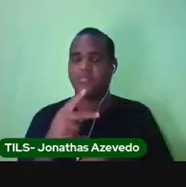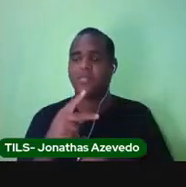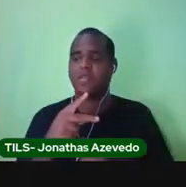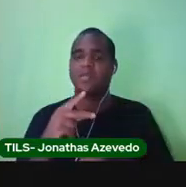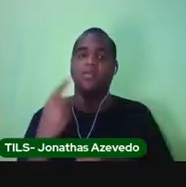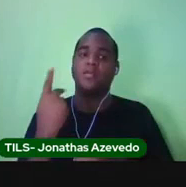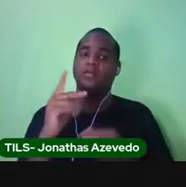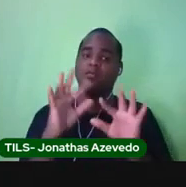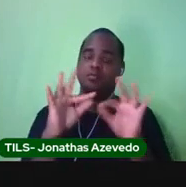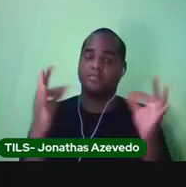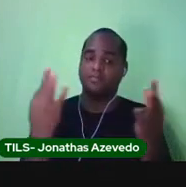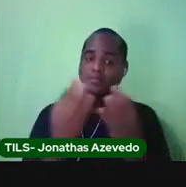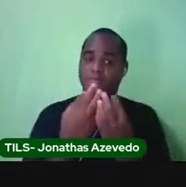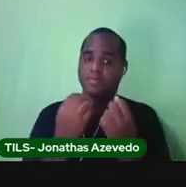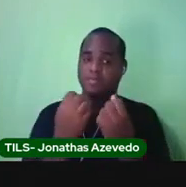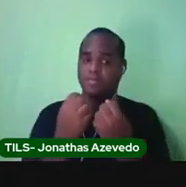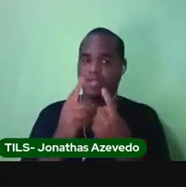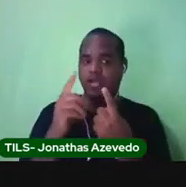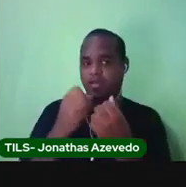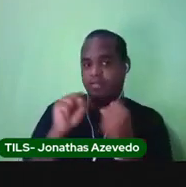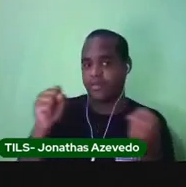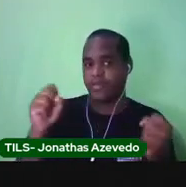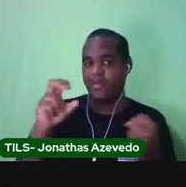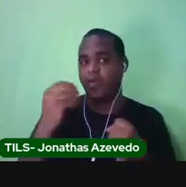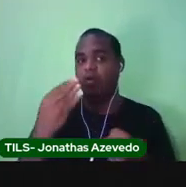família é grande ou pequena?